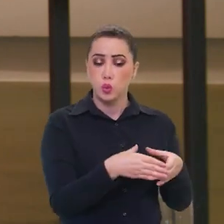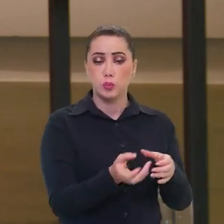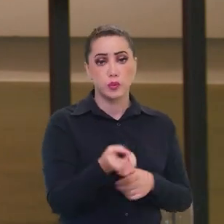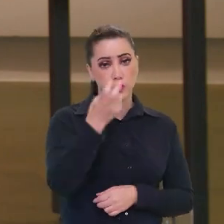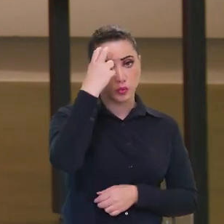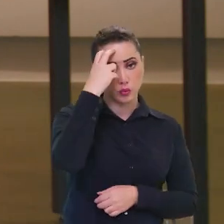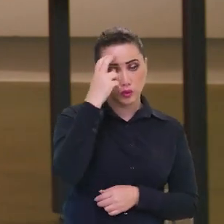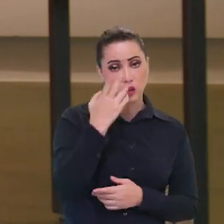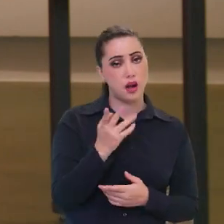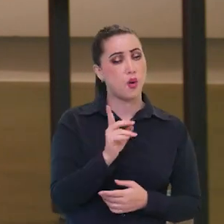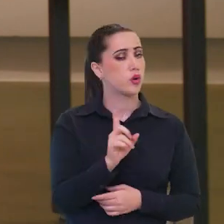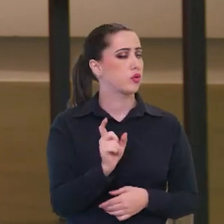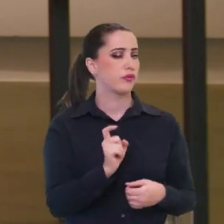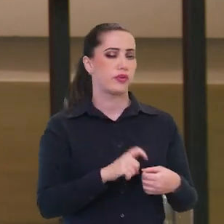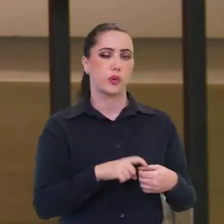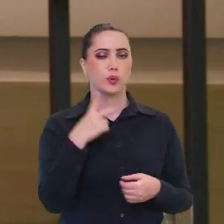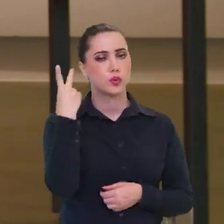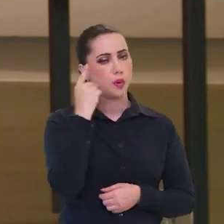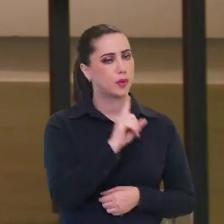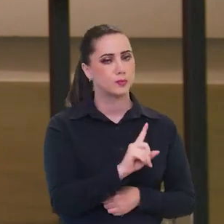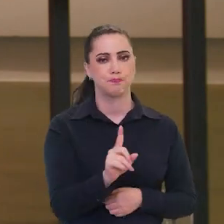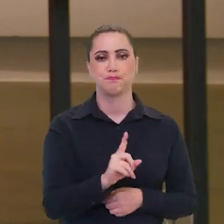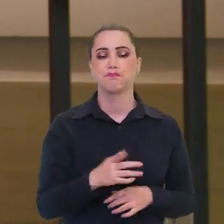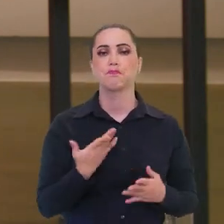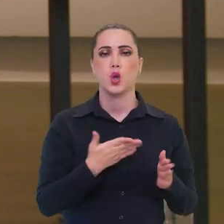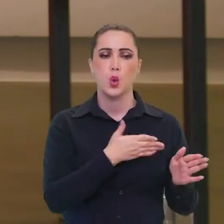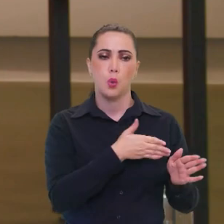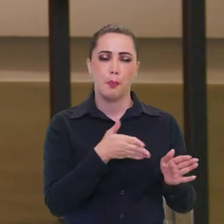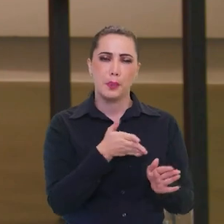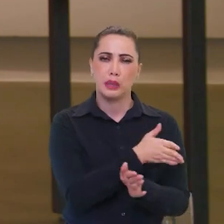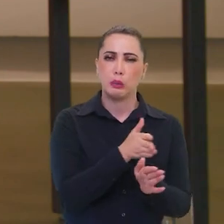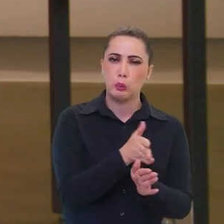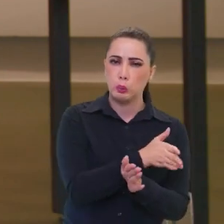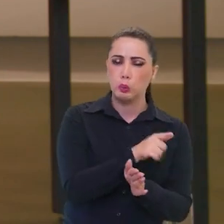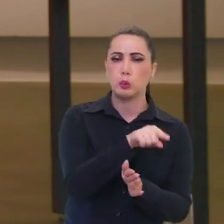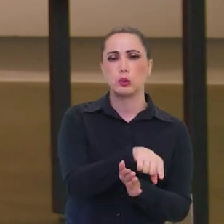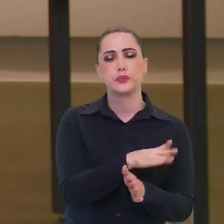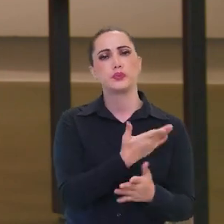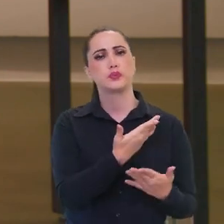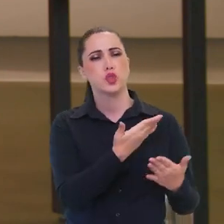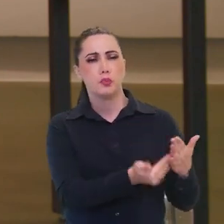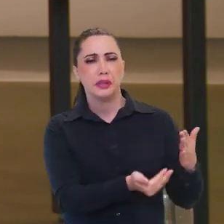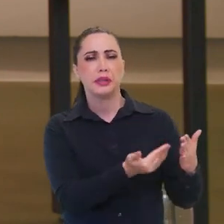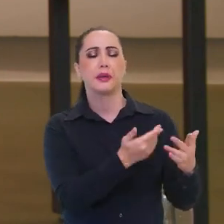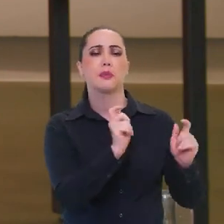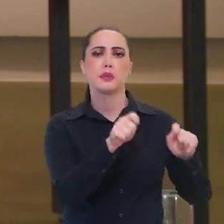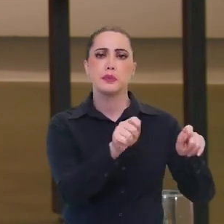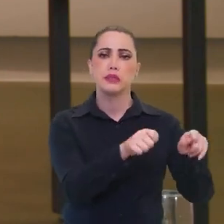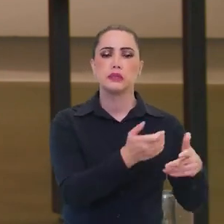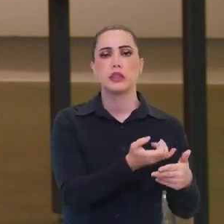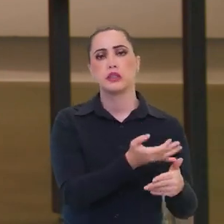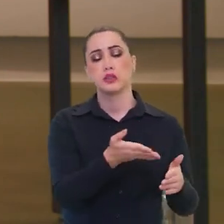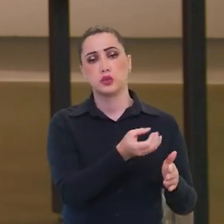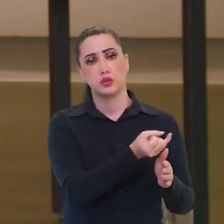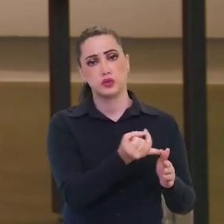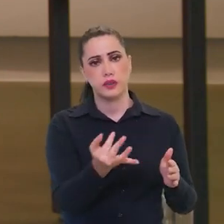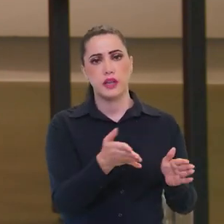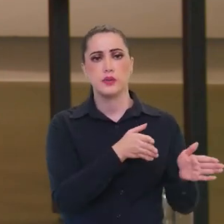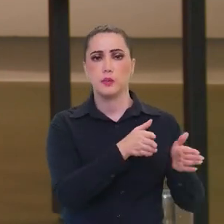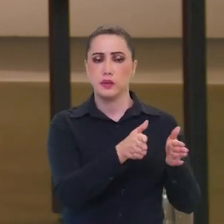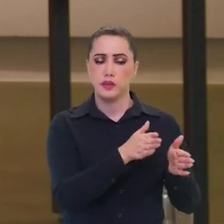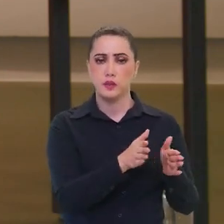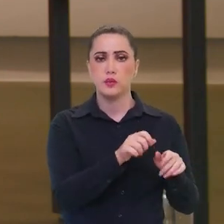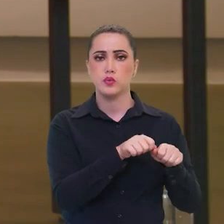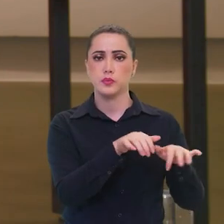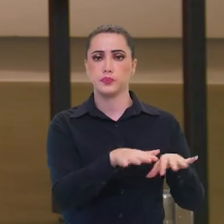cultural, que ainda não se restabeleceu daquele processo que perde tantas perdas que tivemos na pandemia.